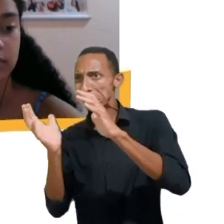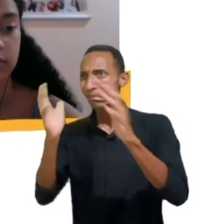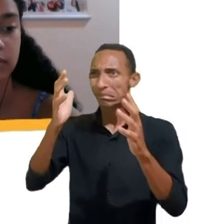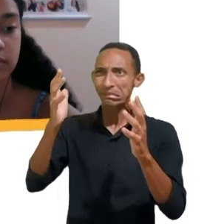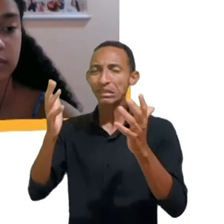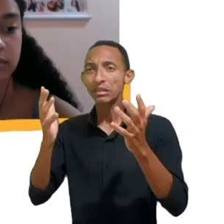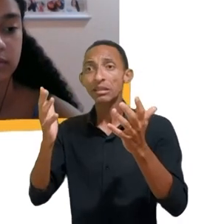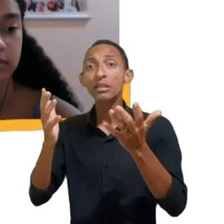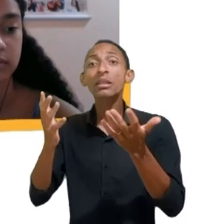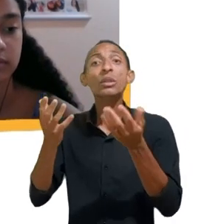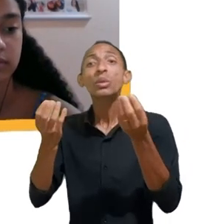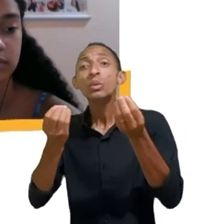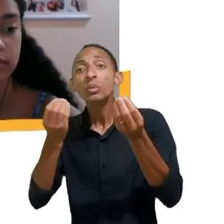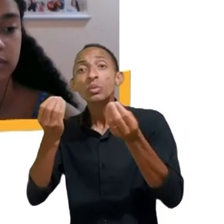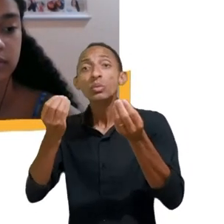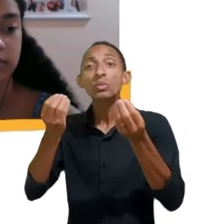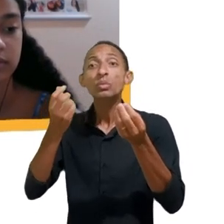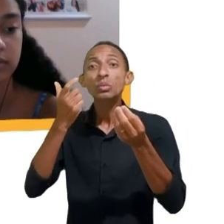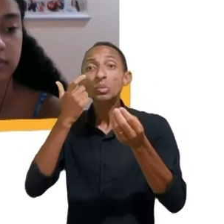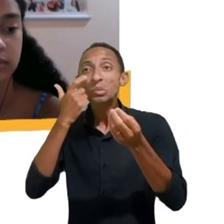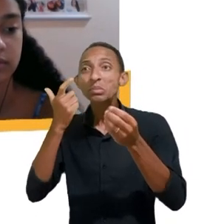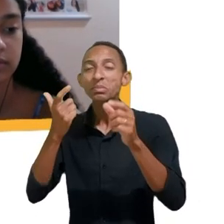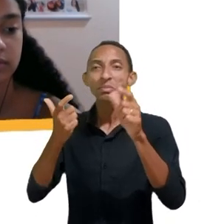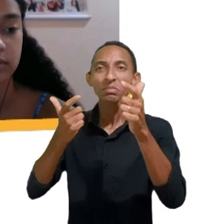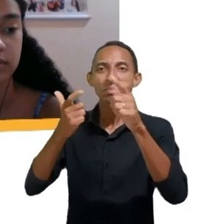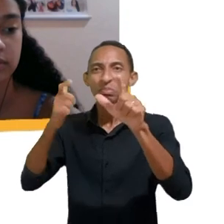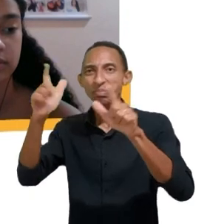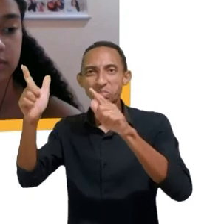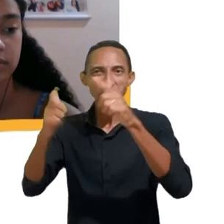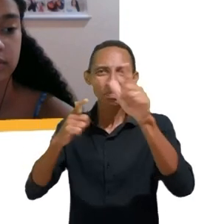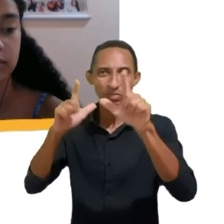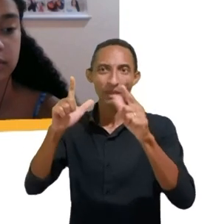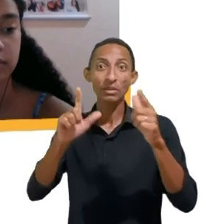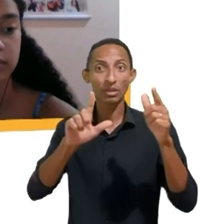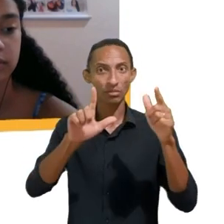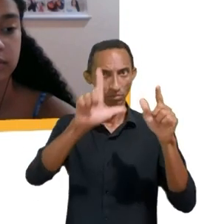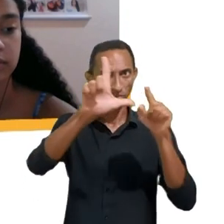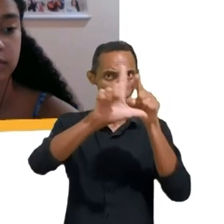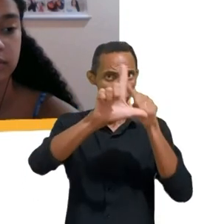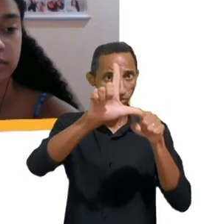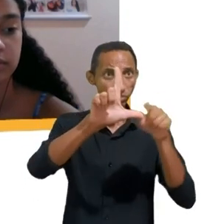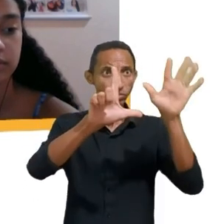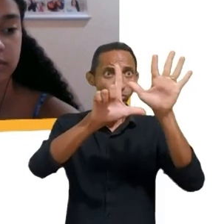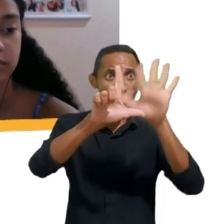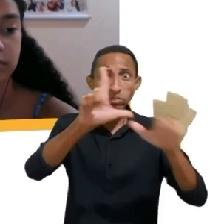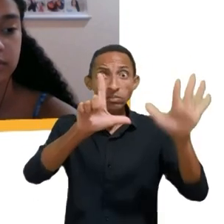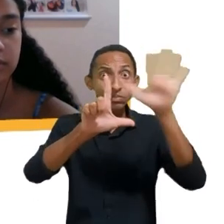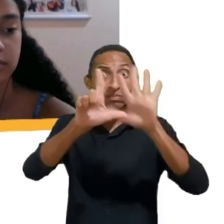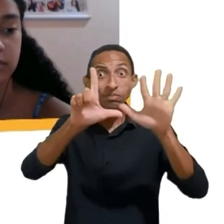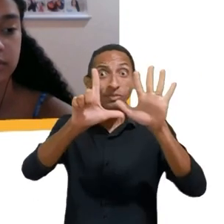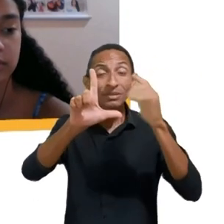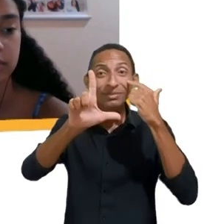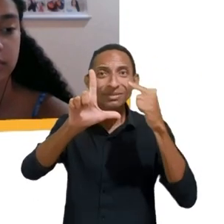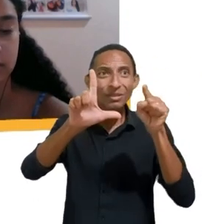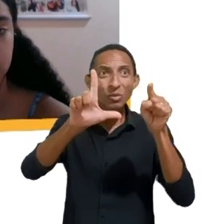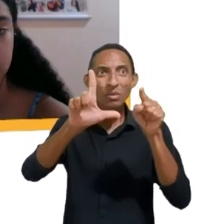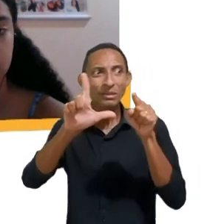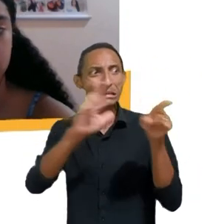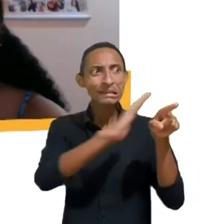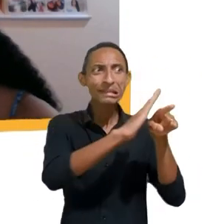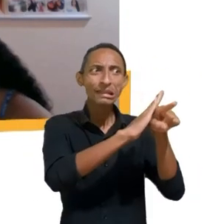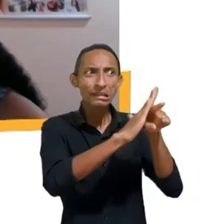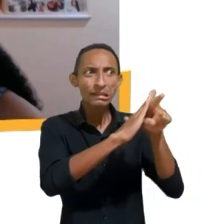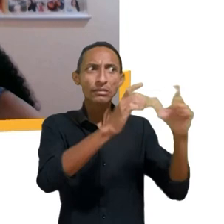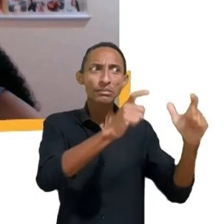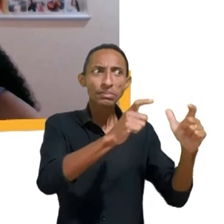ativo em relação a essas questões. As plataformas acabam reagindo mais ou menos a pressões em relação a isso e vão mudando os seus